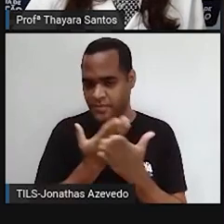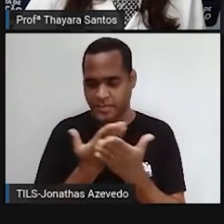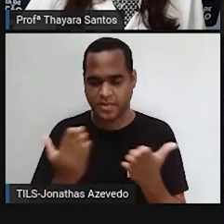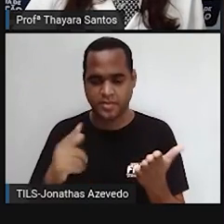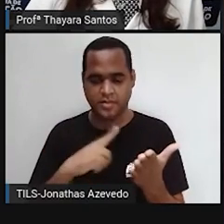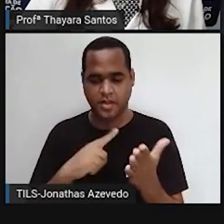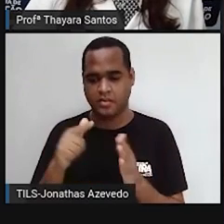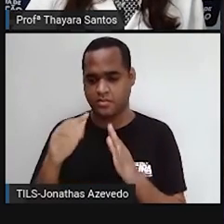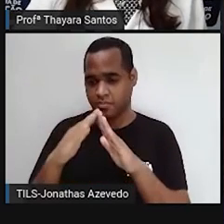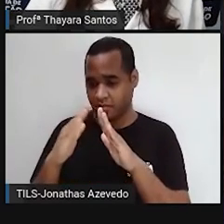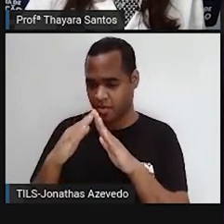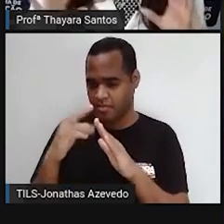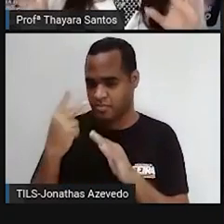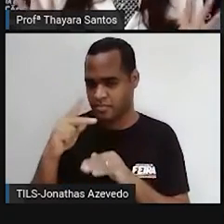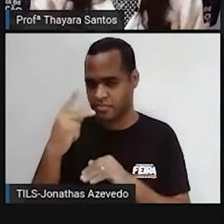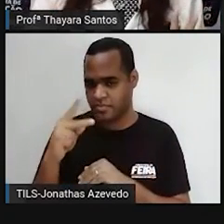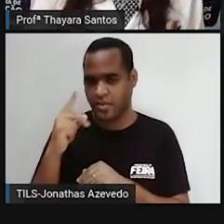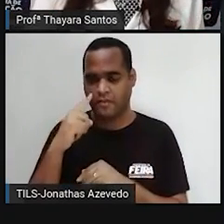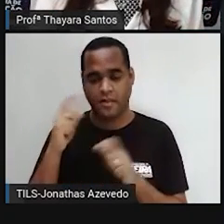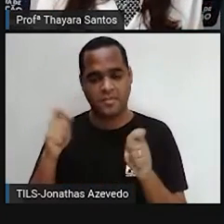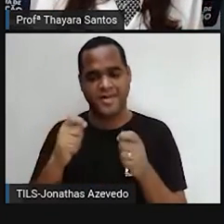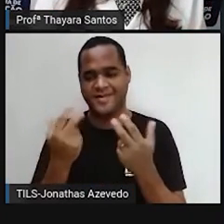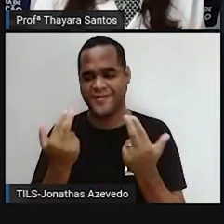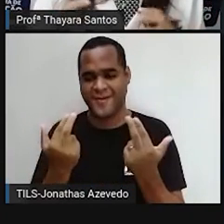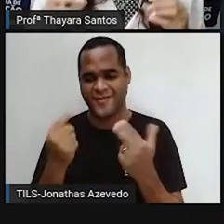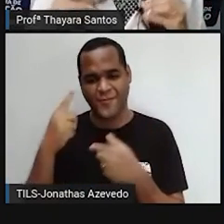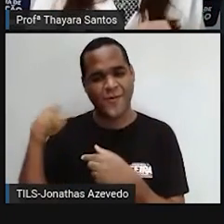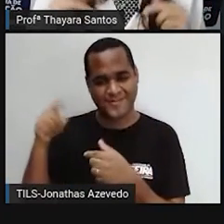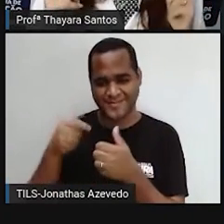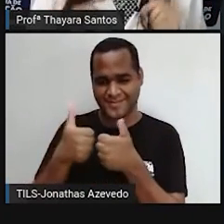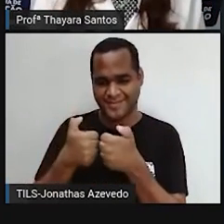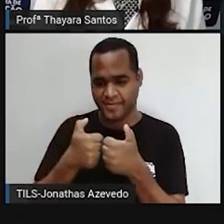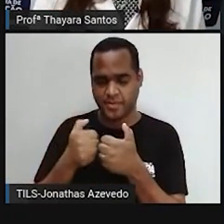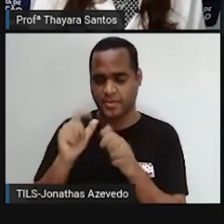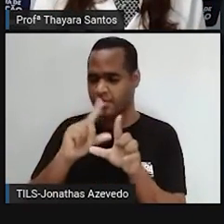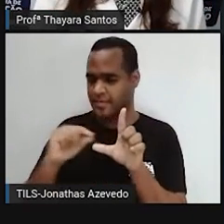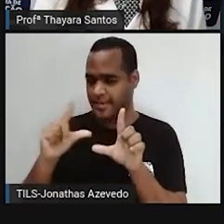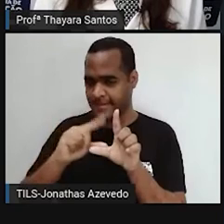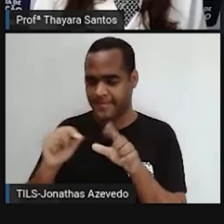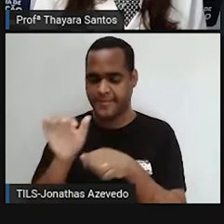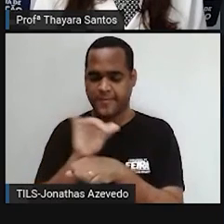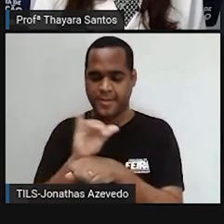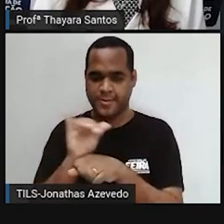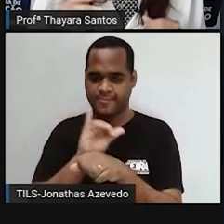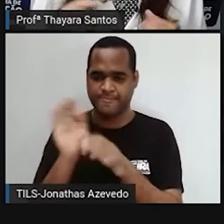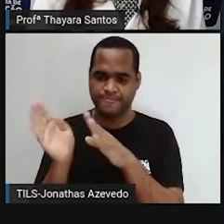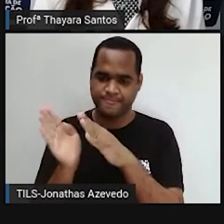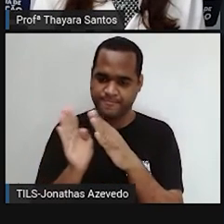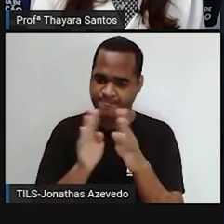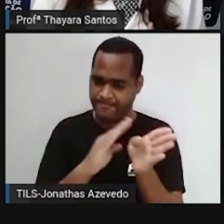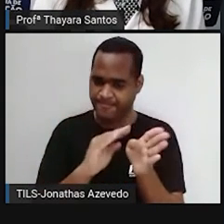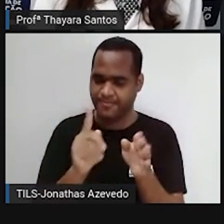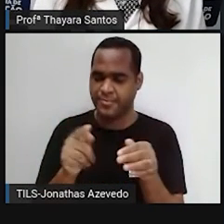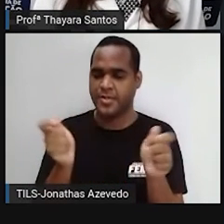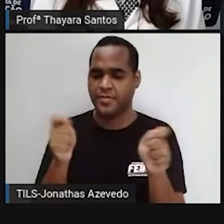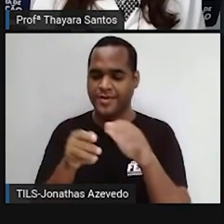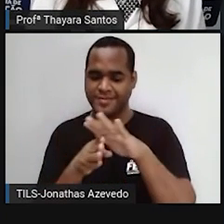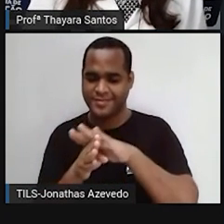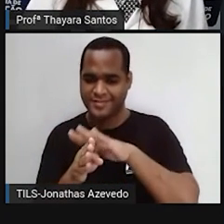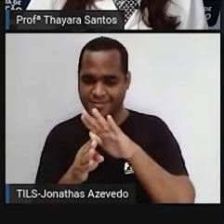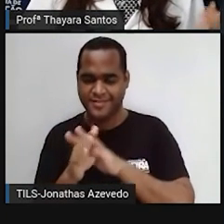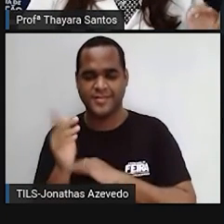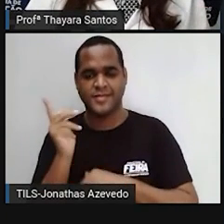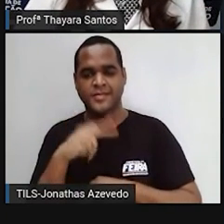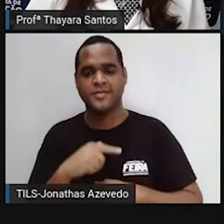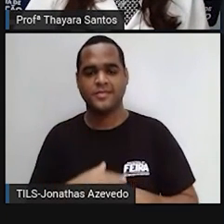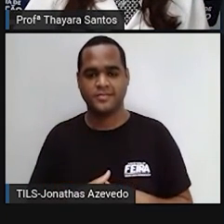atividade de casa no mesmo esquema do outro. É só clicar no link que também vai estar na descrição desse vídeo que vocês vão conseguir ter acesso a esse joguinho.